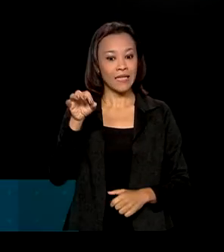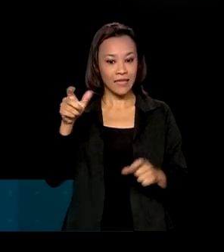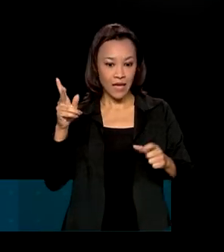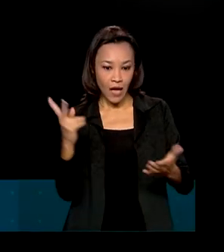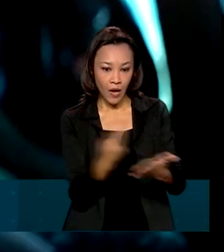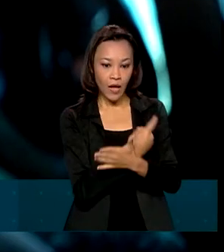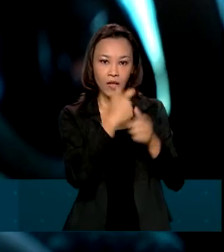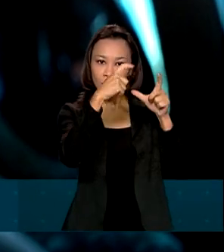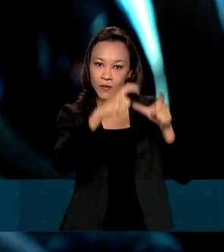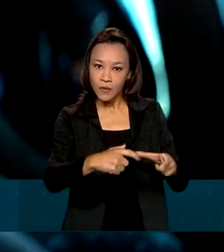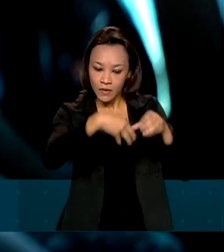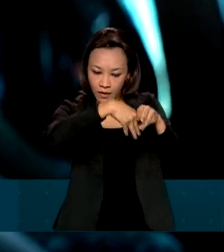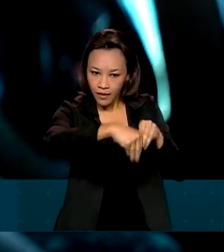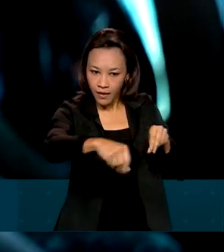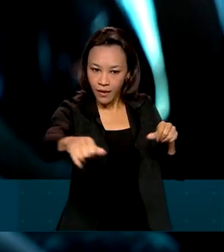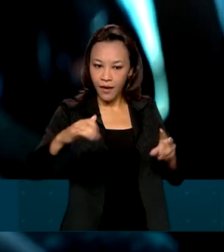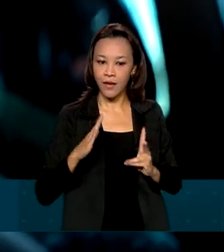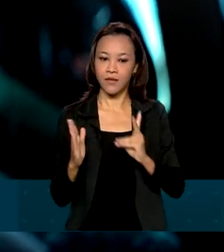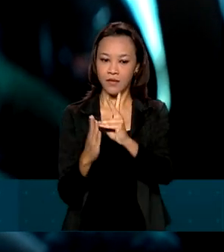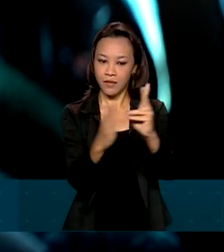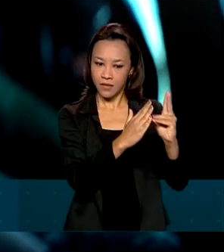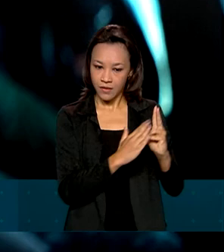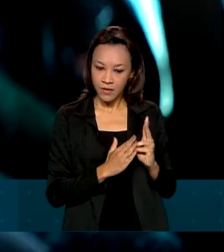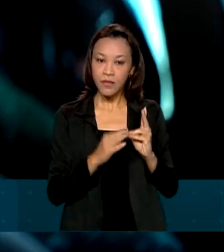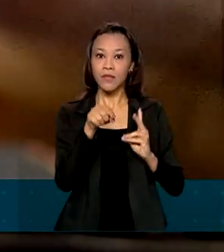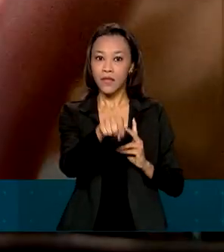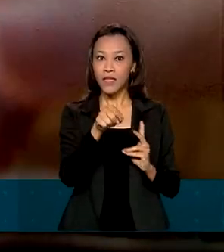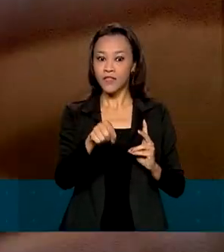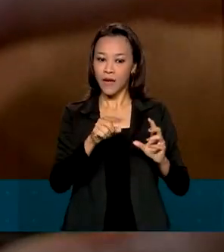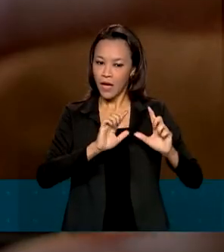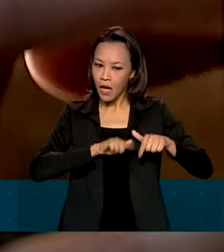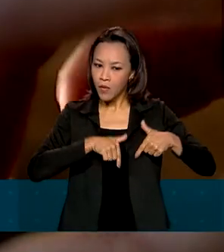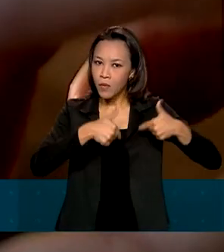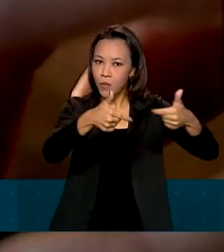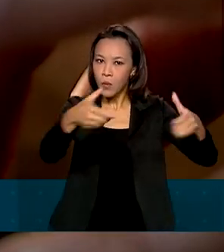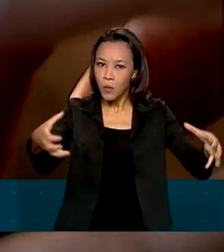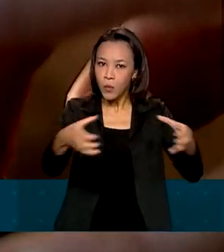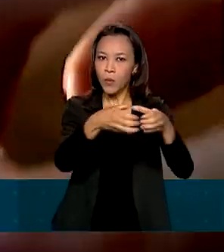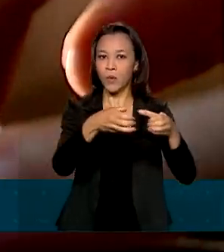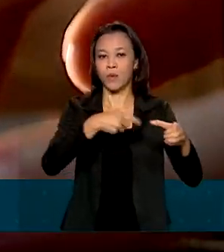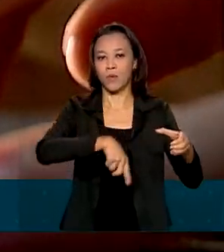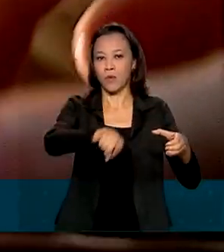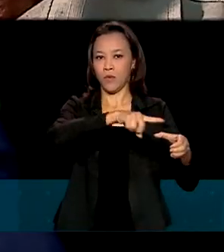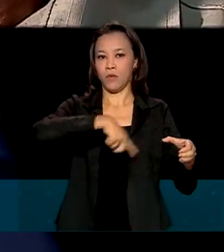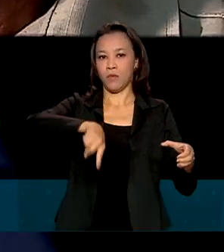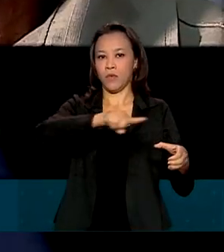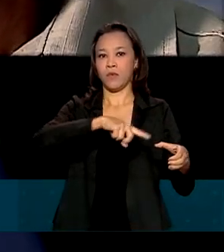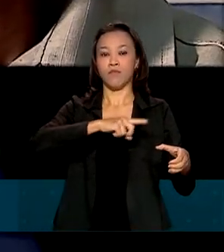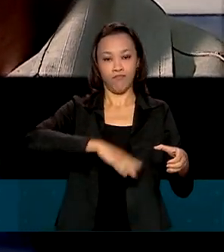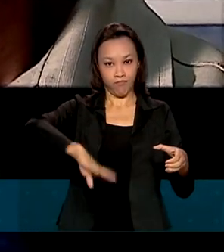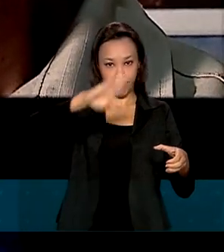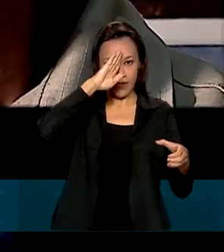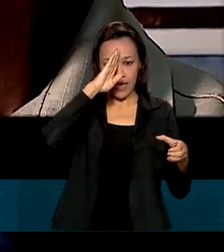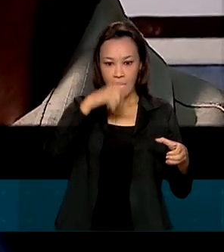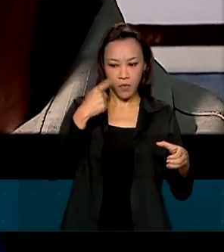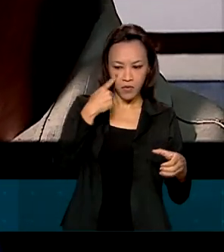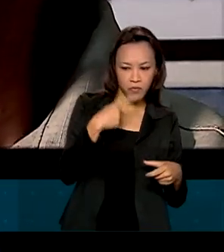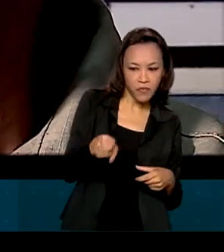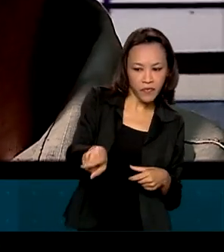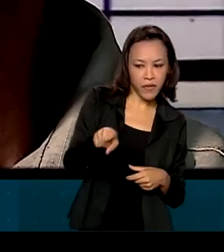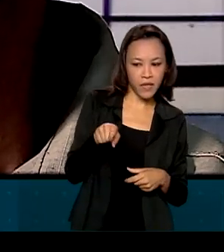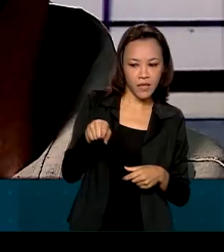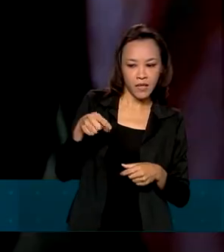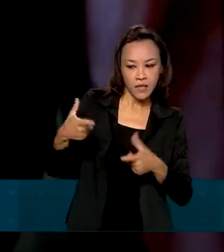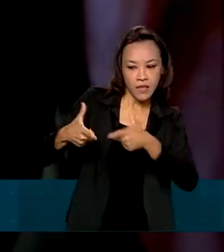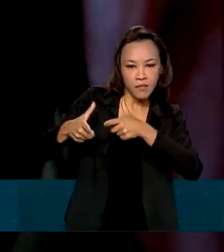terras indígenas que vamos acompanhar a Operação Samaúma. O trabalho começa quando os agentes identificam, com imagens